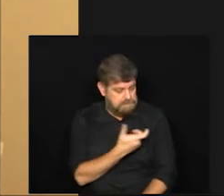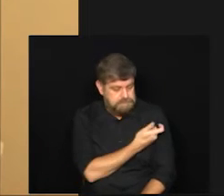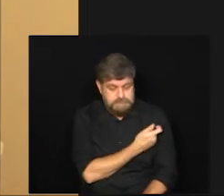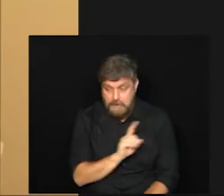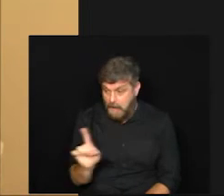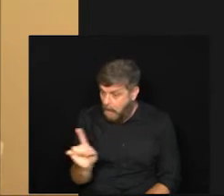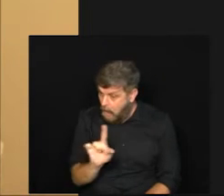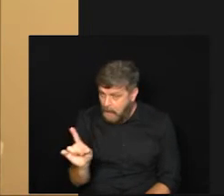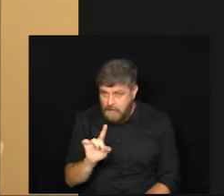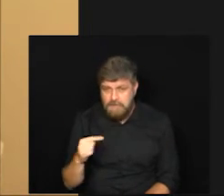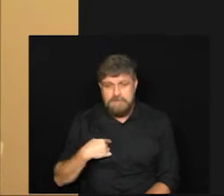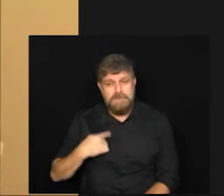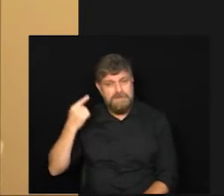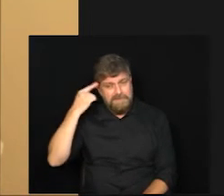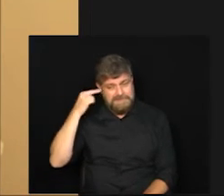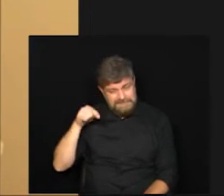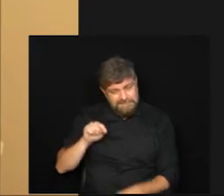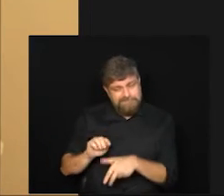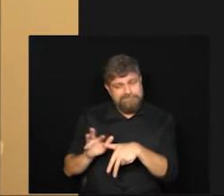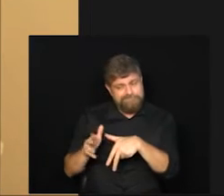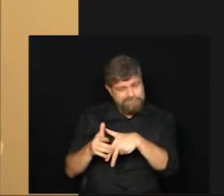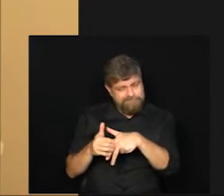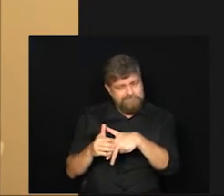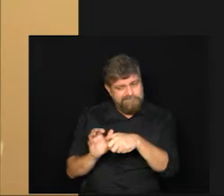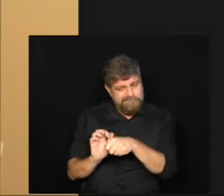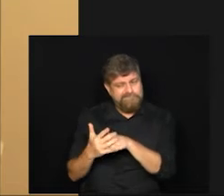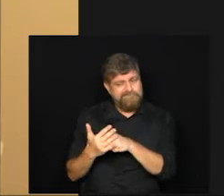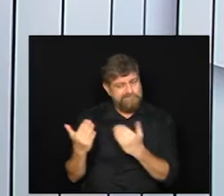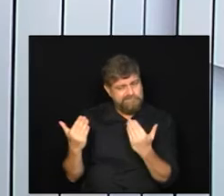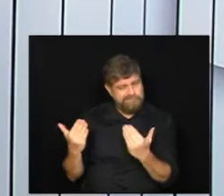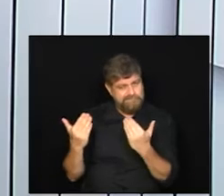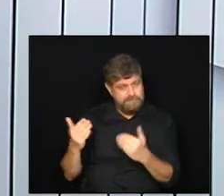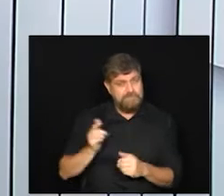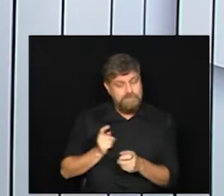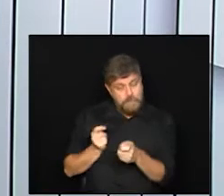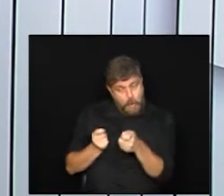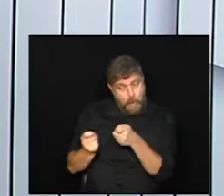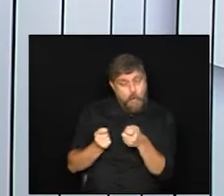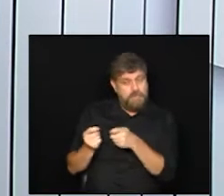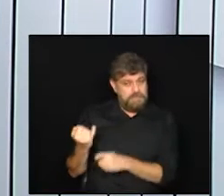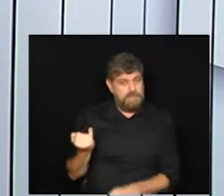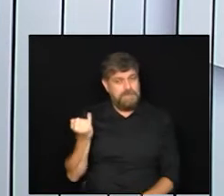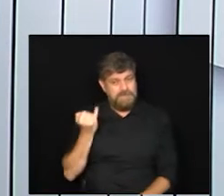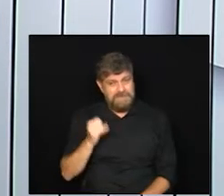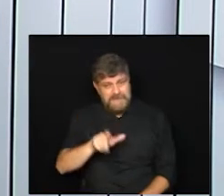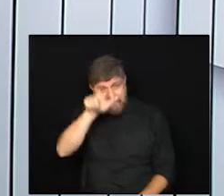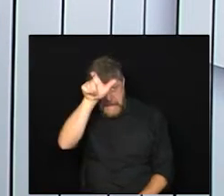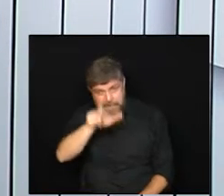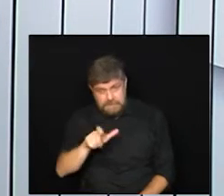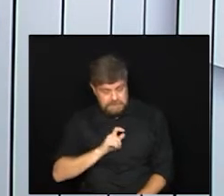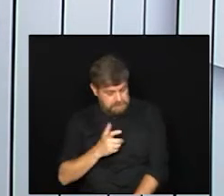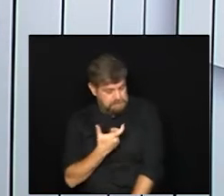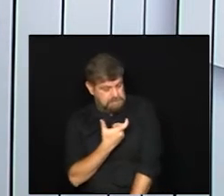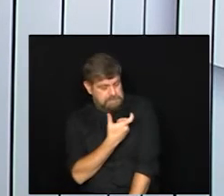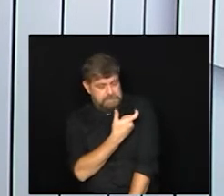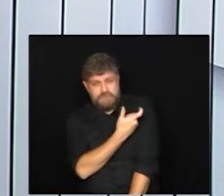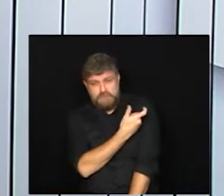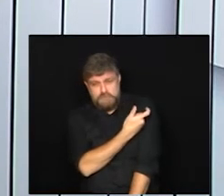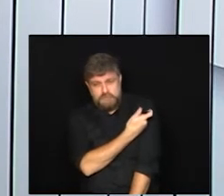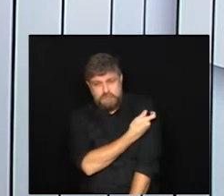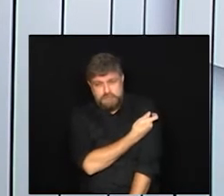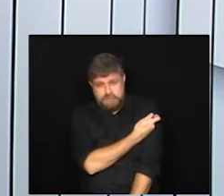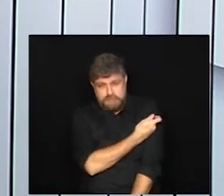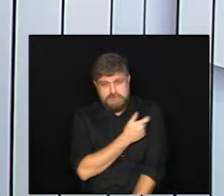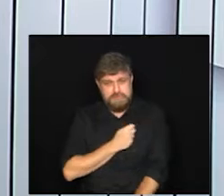a gente tem que pensar nesse diagnóstico diferencial esse é um monitoramento importante então para você que está recebendo a vacina